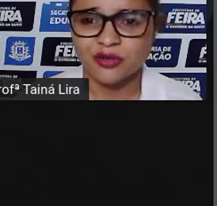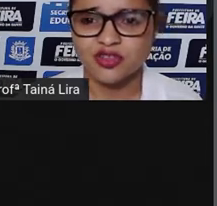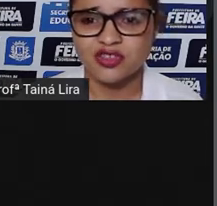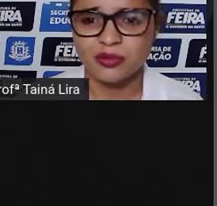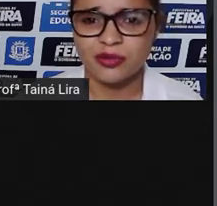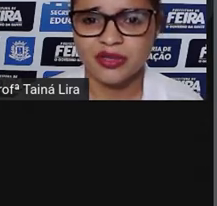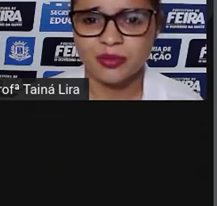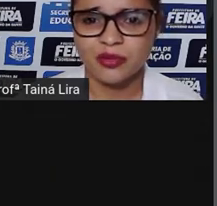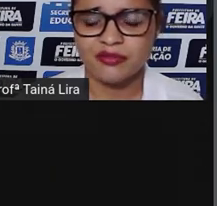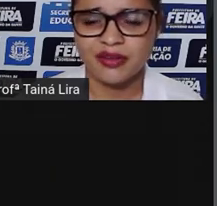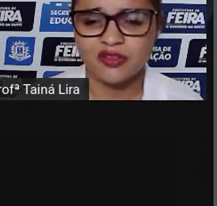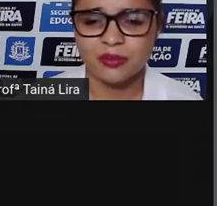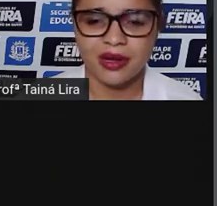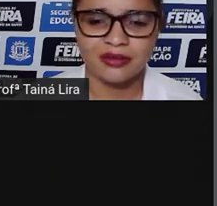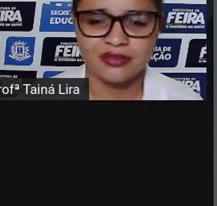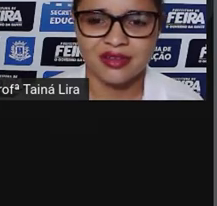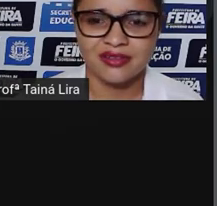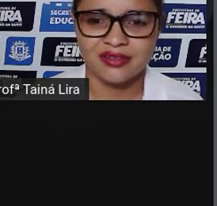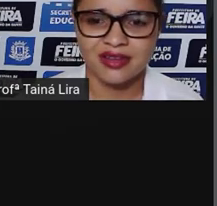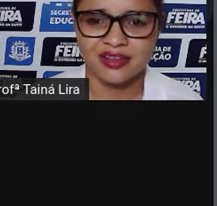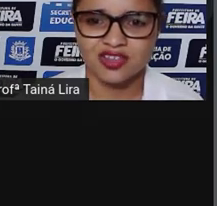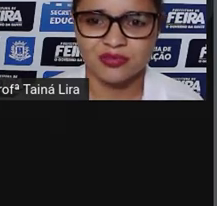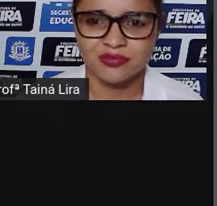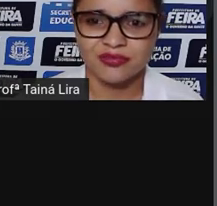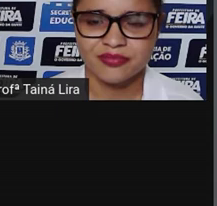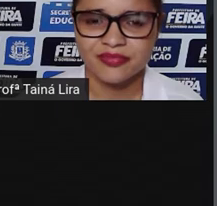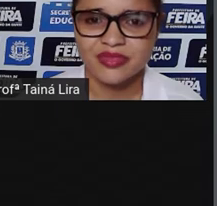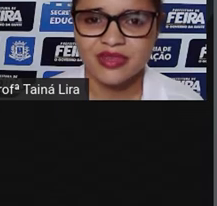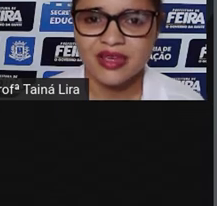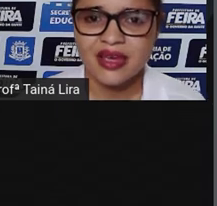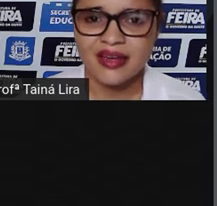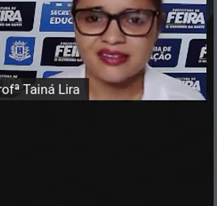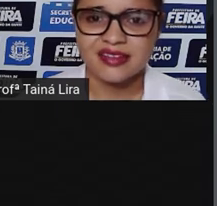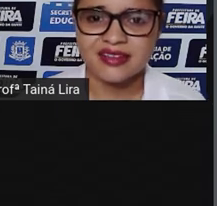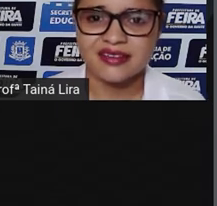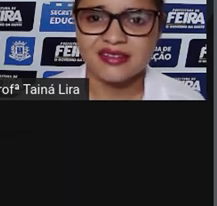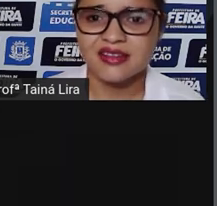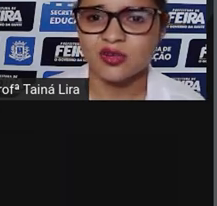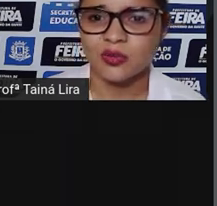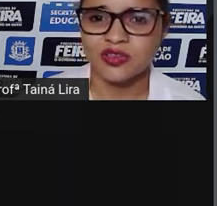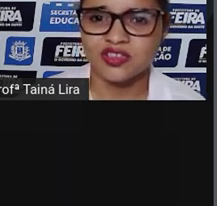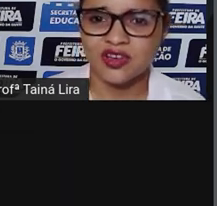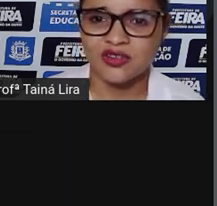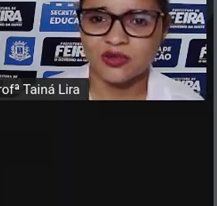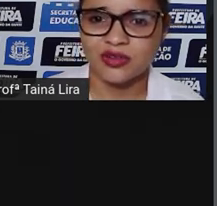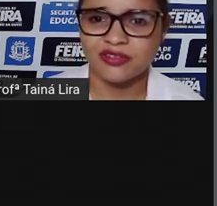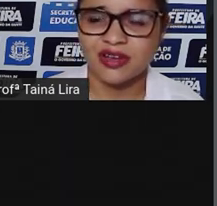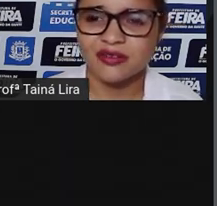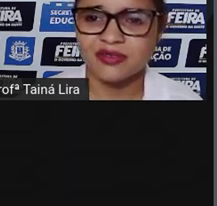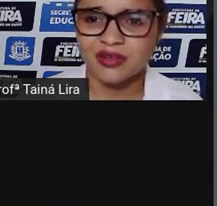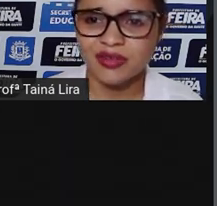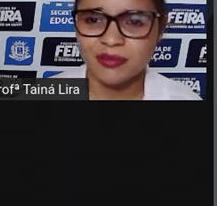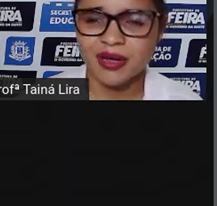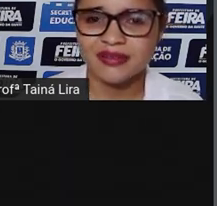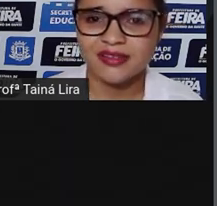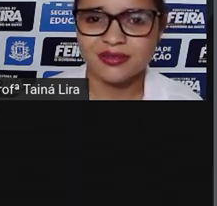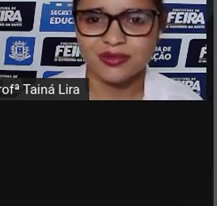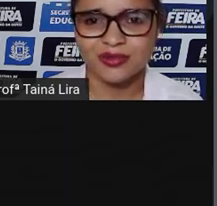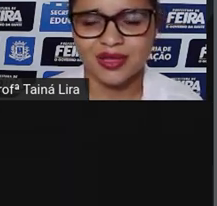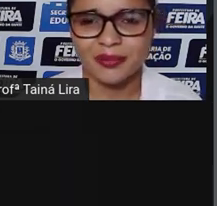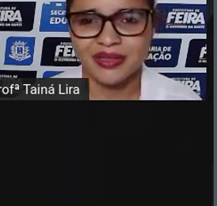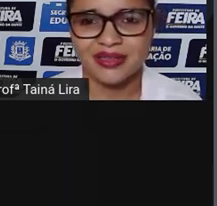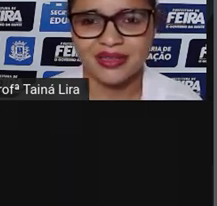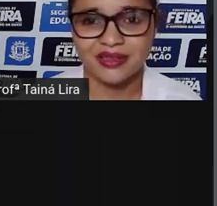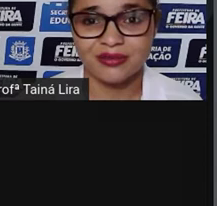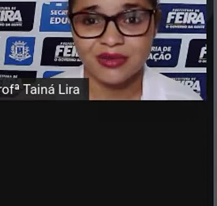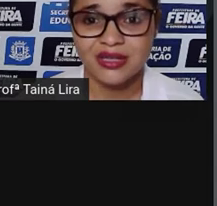de farol distribuída por vários bairros da cidade. As crianças da turma de Tia Sônia ficaram tão animadas com